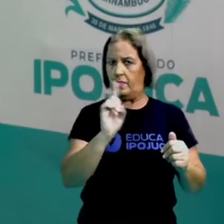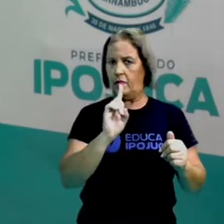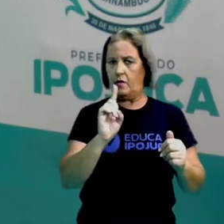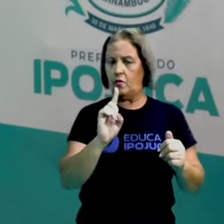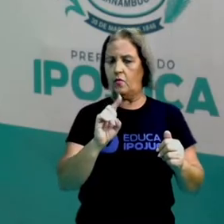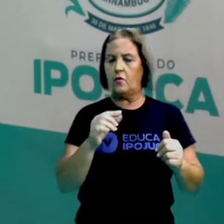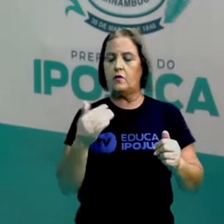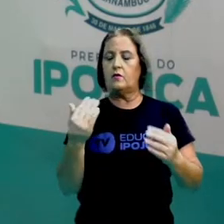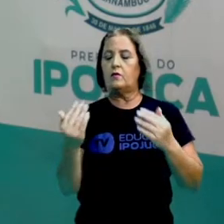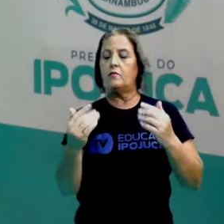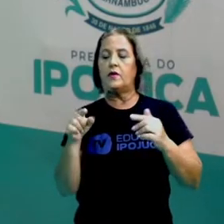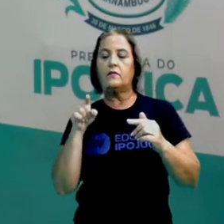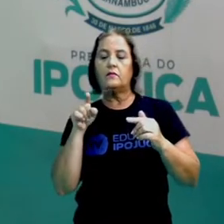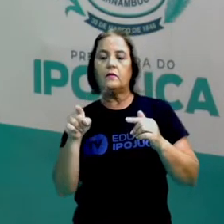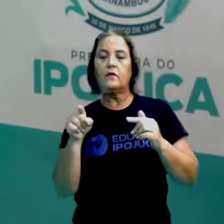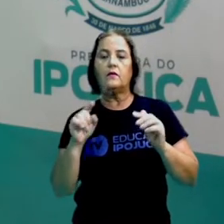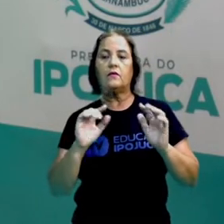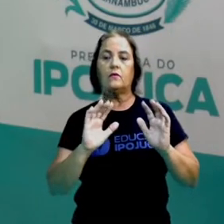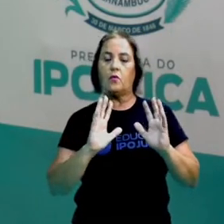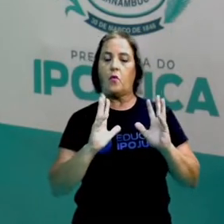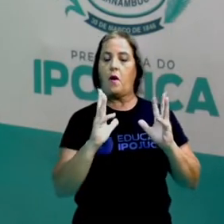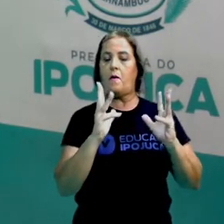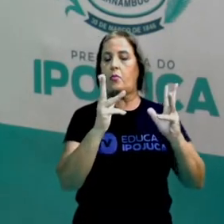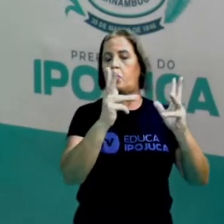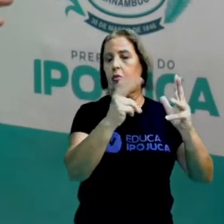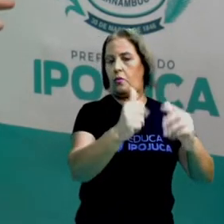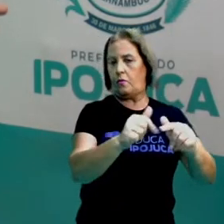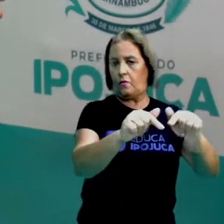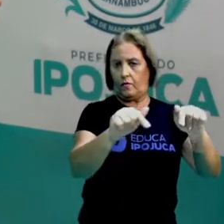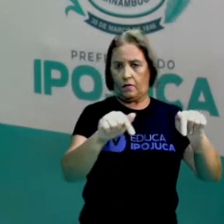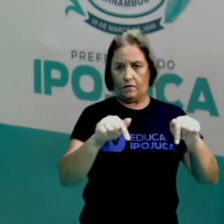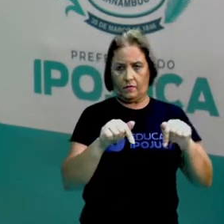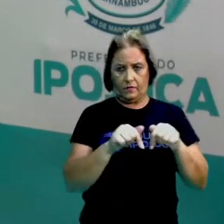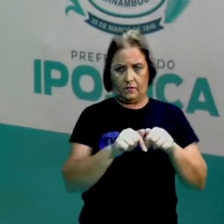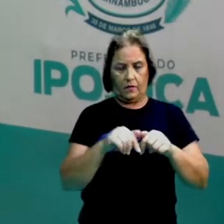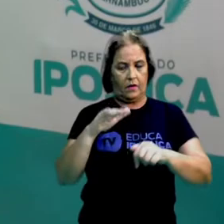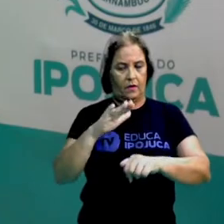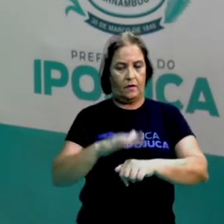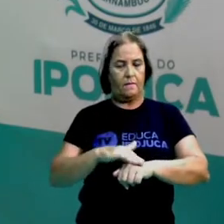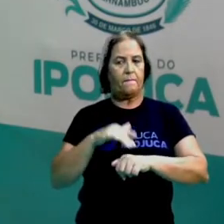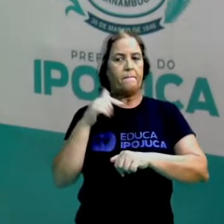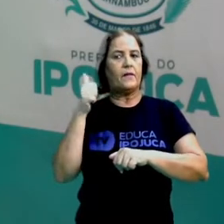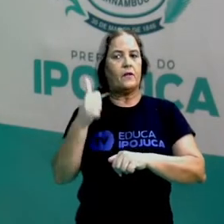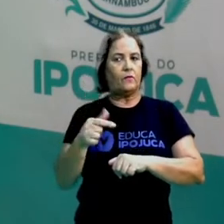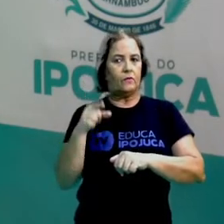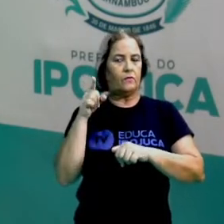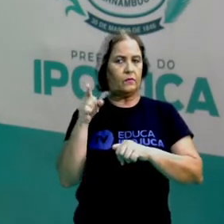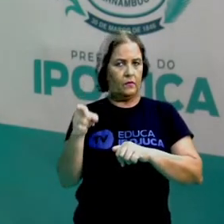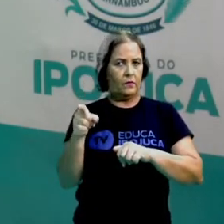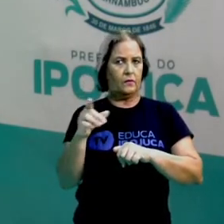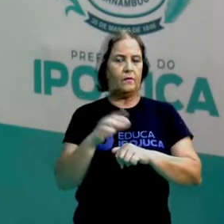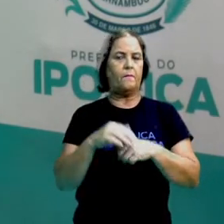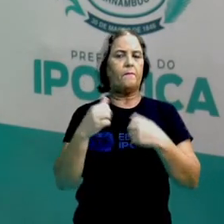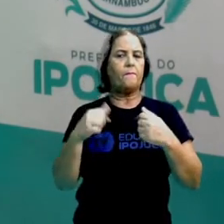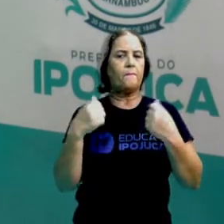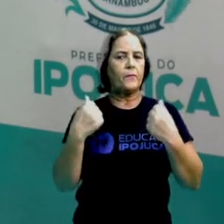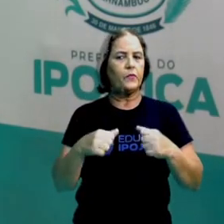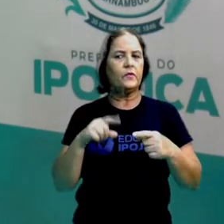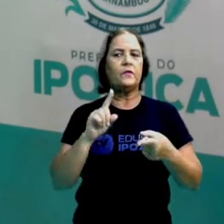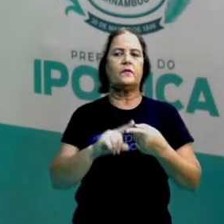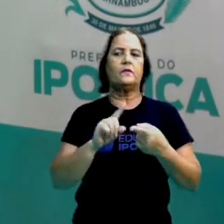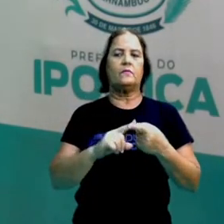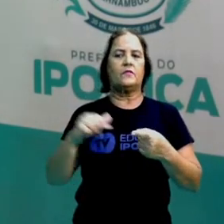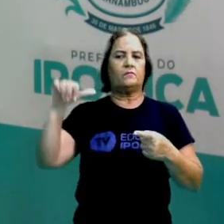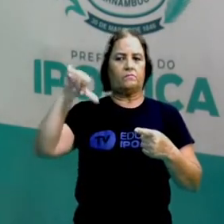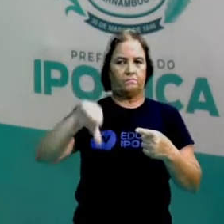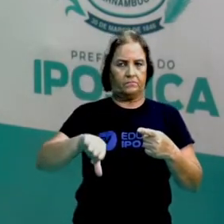de aula, tá bom? E ela é a melhor, como também ela poderia ser a pior. É assim que o superlativo funciona. Tanto em